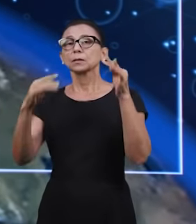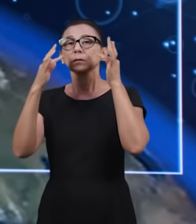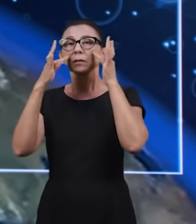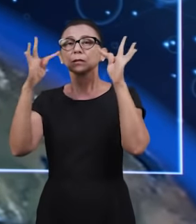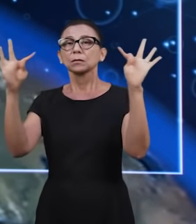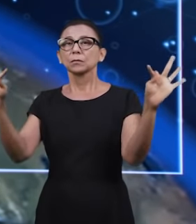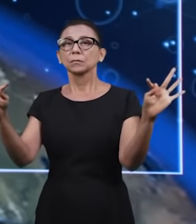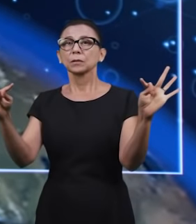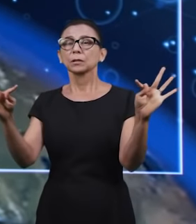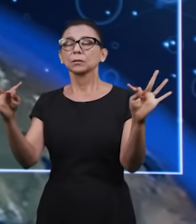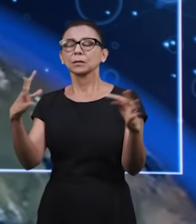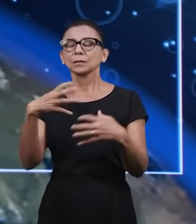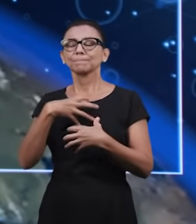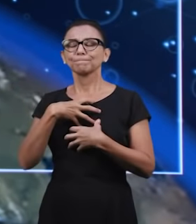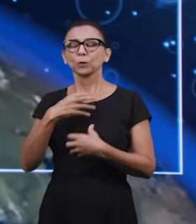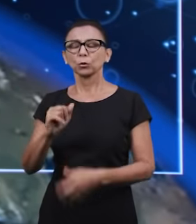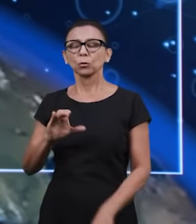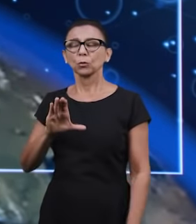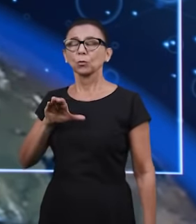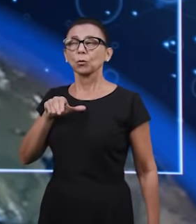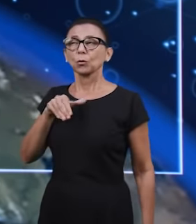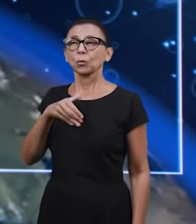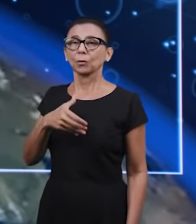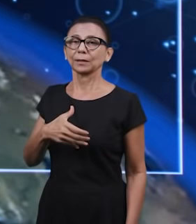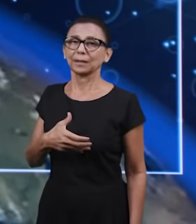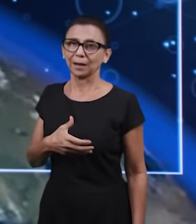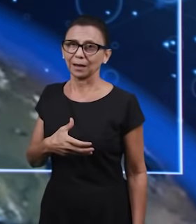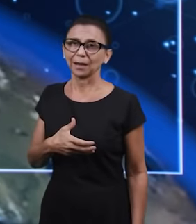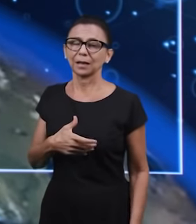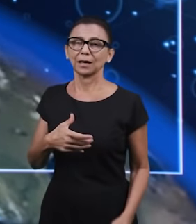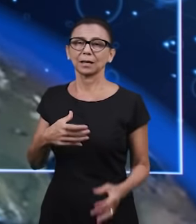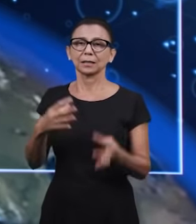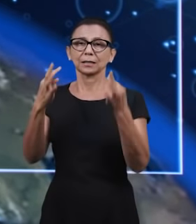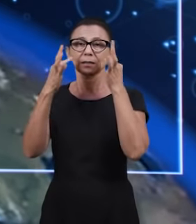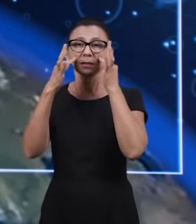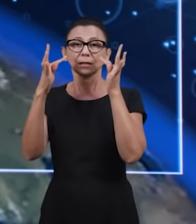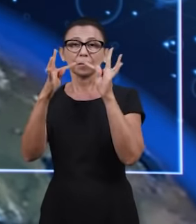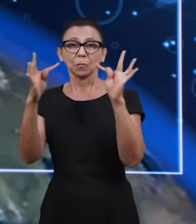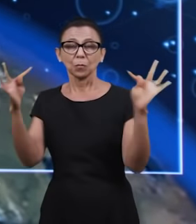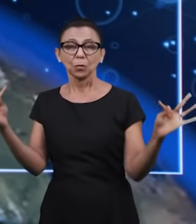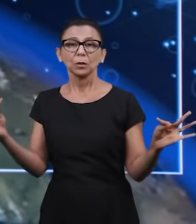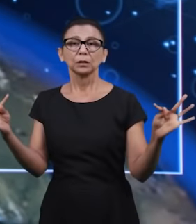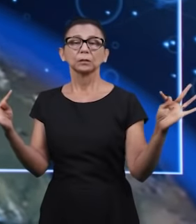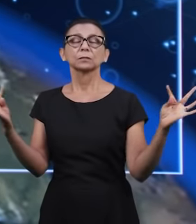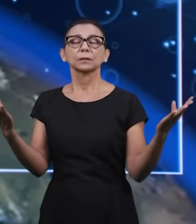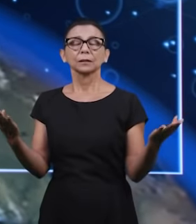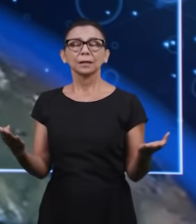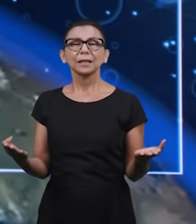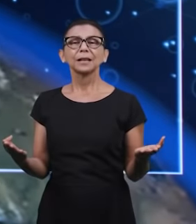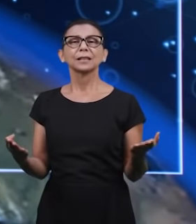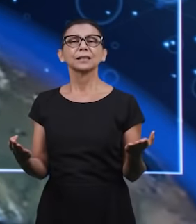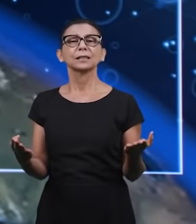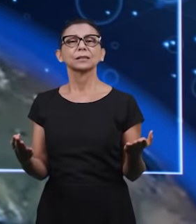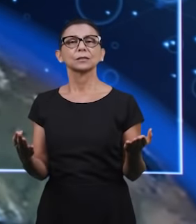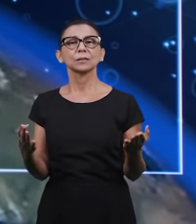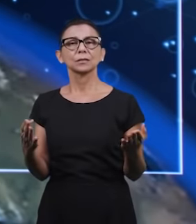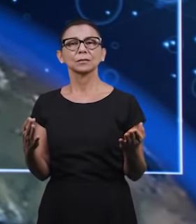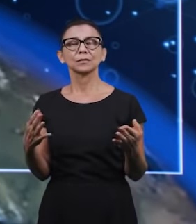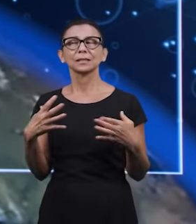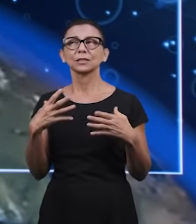testemunhos nos encorajam estes testemunhos nos tornam ó Deus capazes de estar